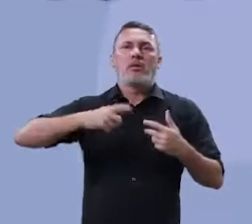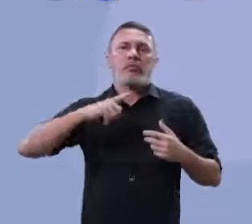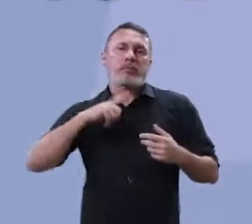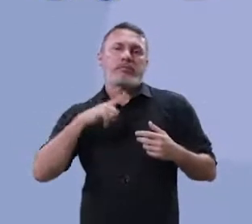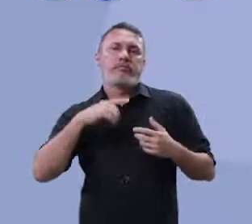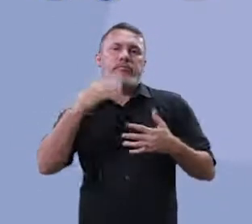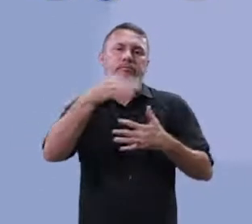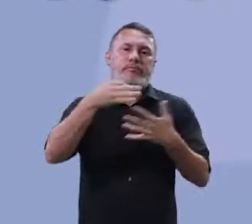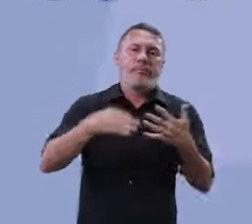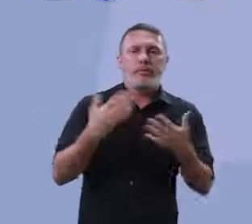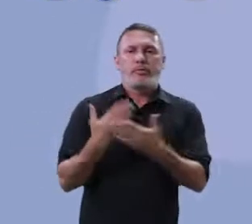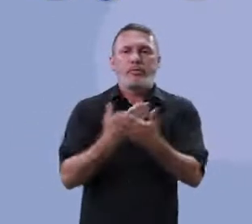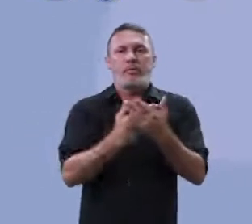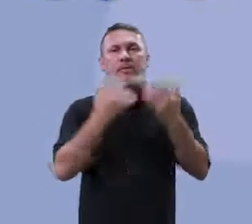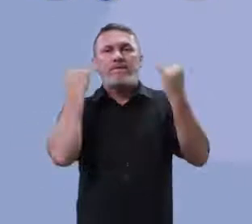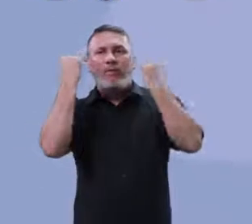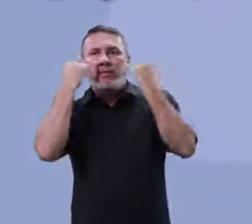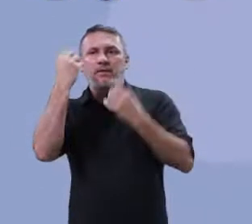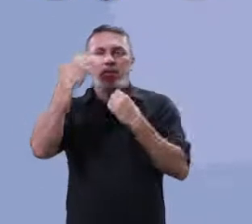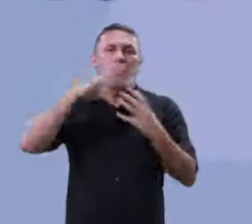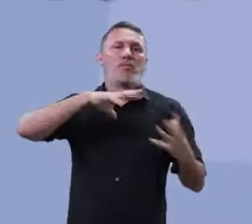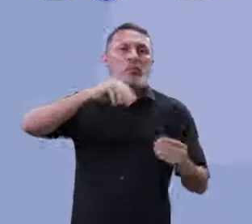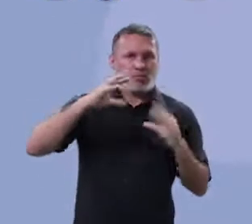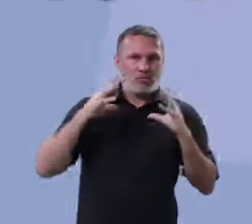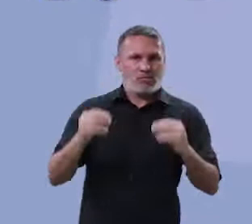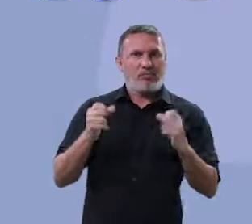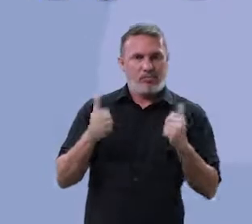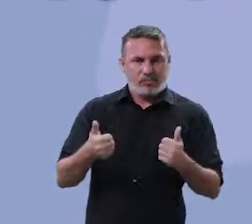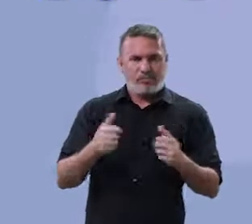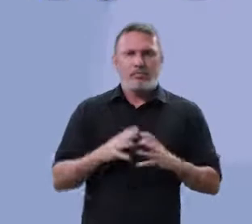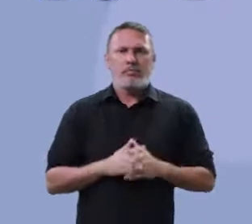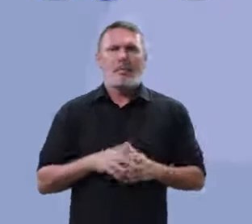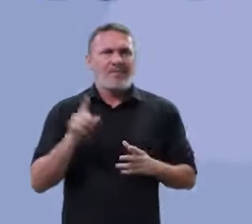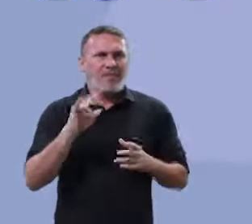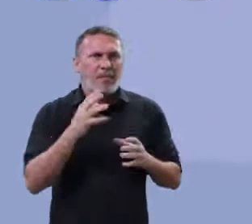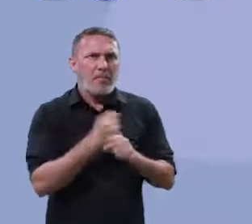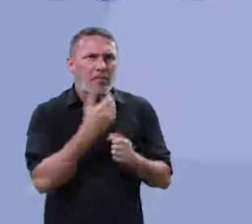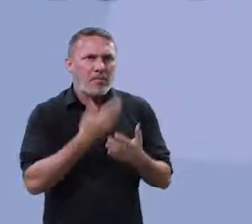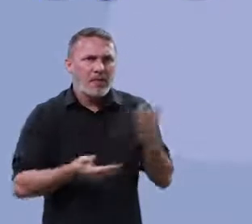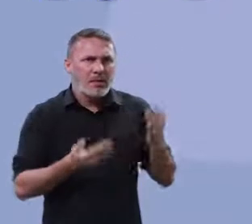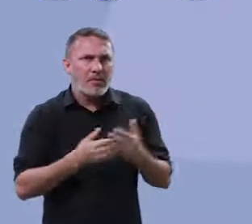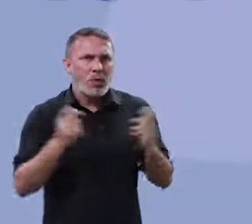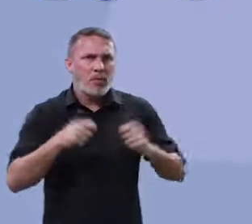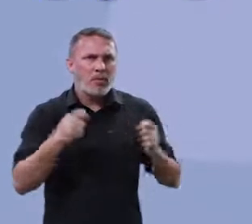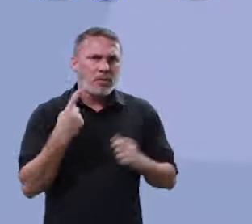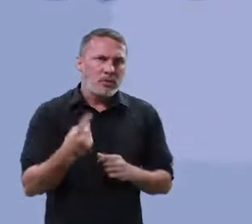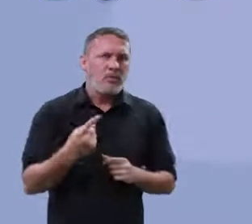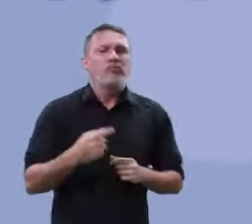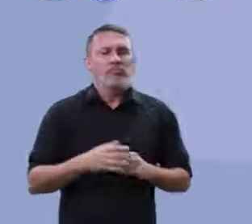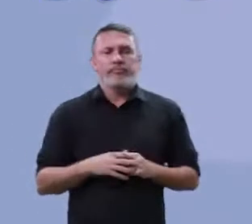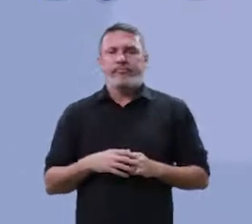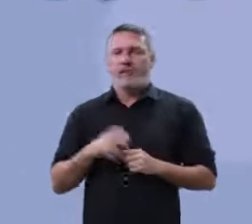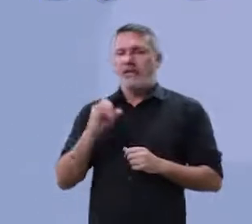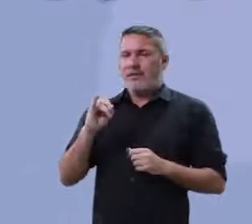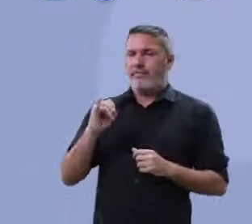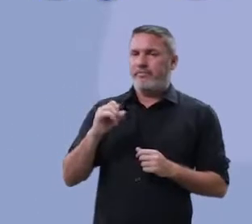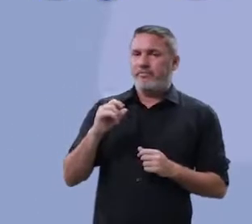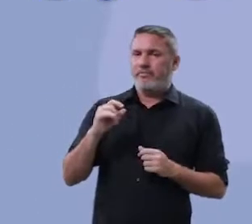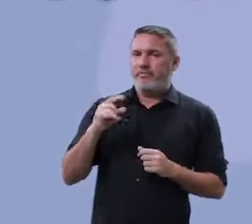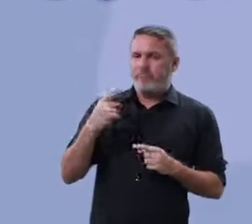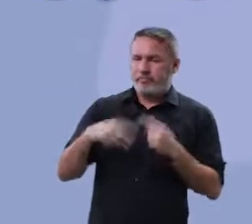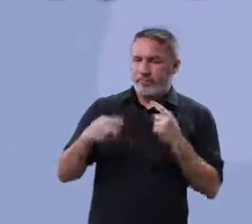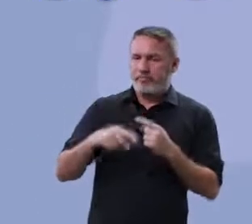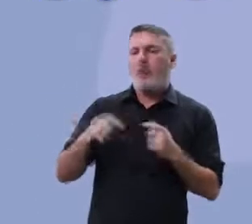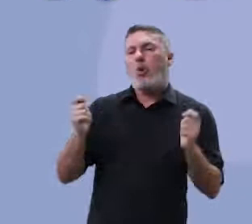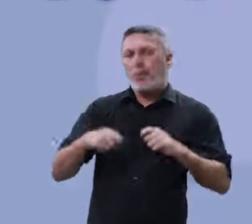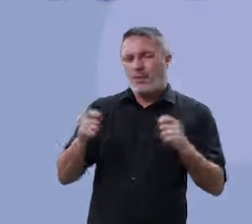Com dicas de estudo, informação e tudo sobre o mundo. Professor, ela perderia o ponto em torno da competência 1, na competência E. Ela perderia